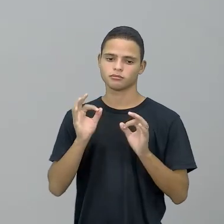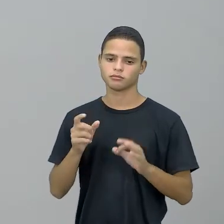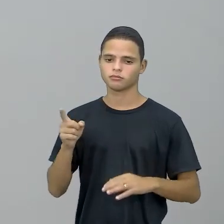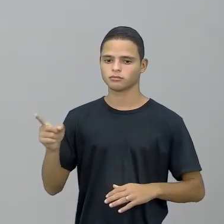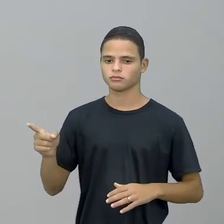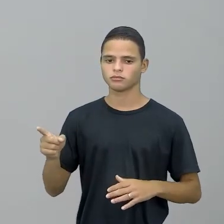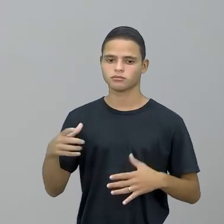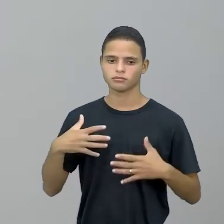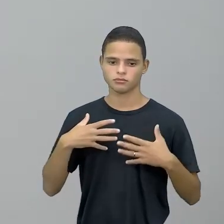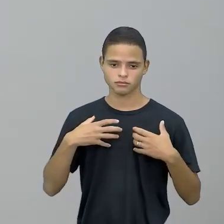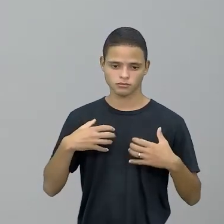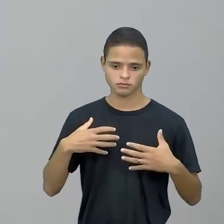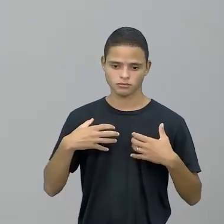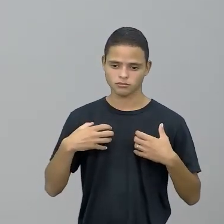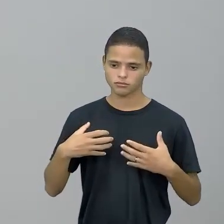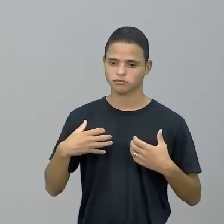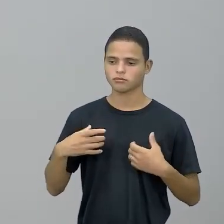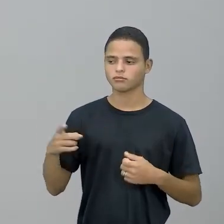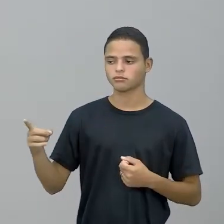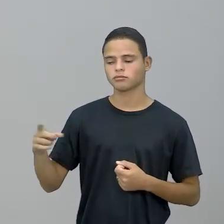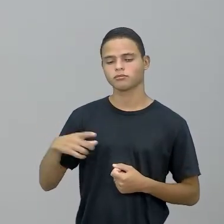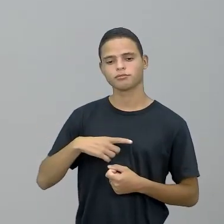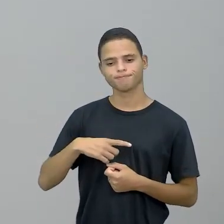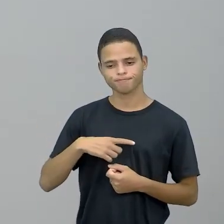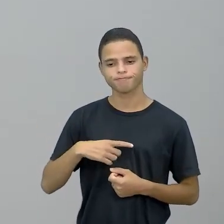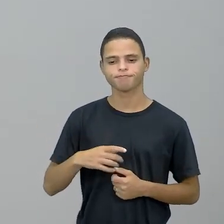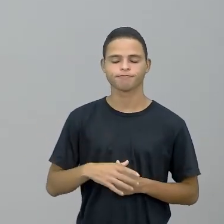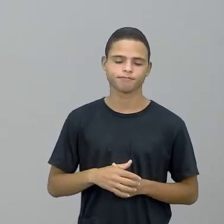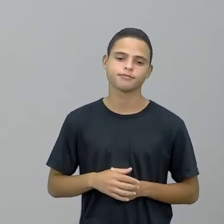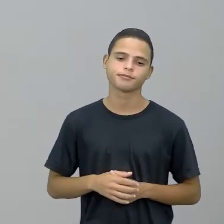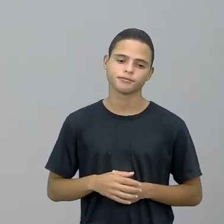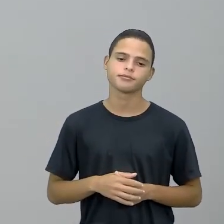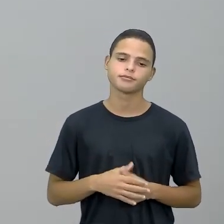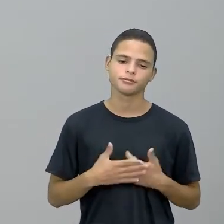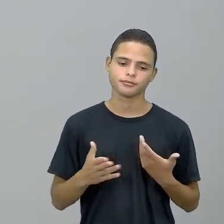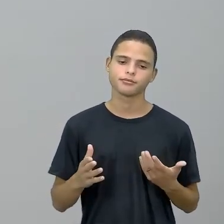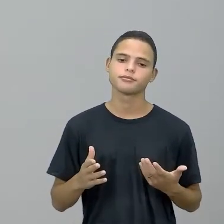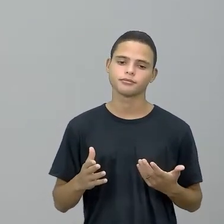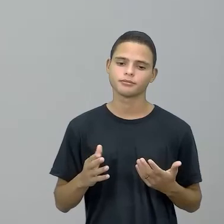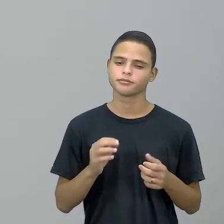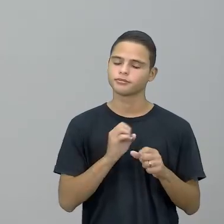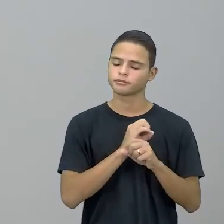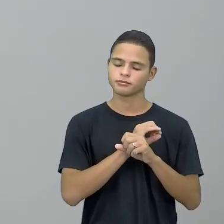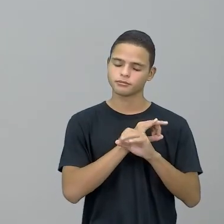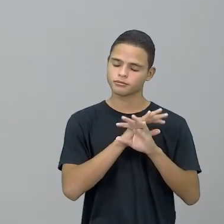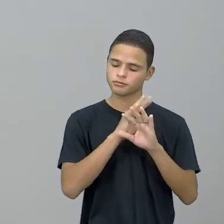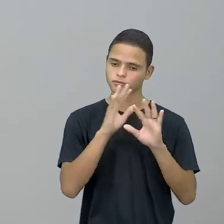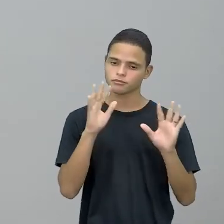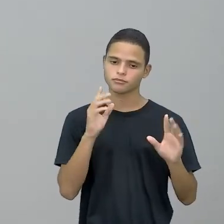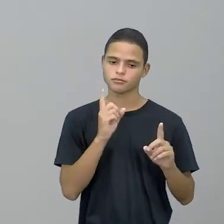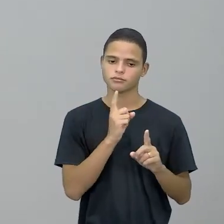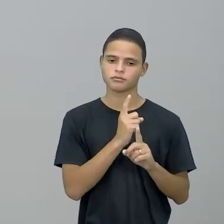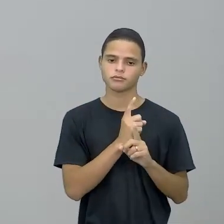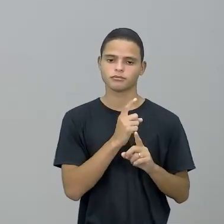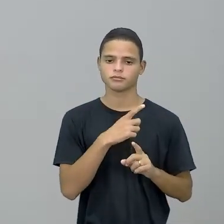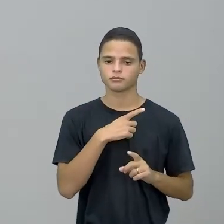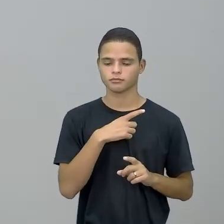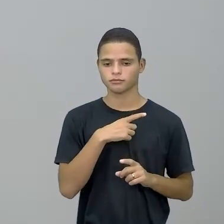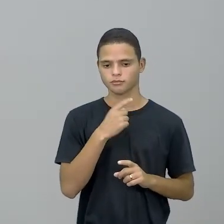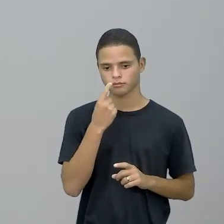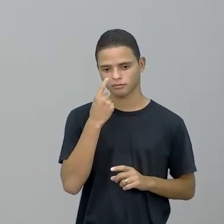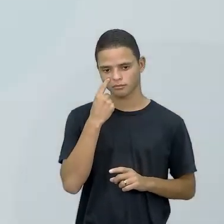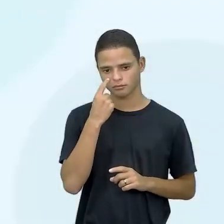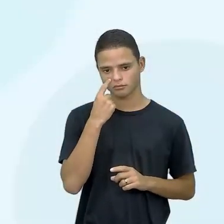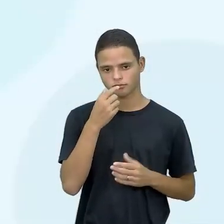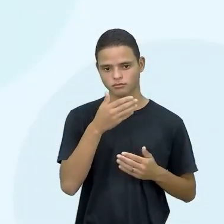estava lá com a anemia, então, isso realmente ficou muito claro, né, então está aparecendo aí na tela